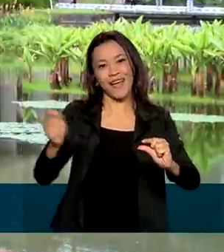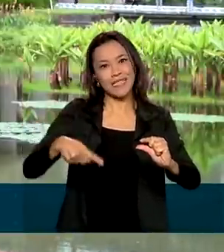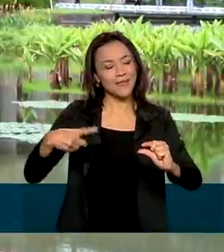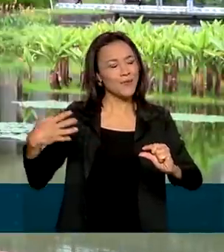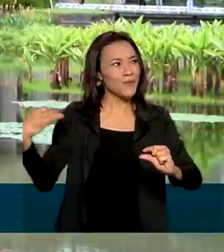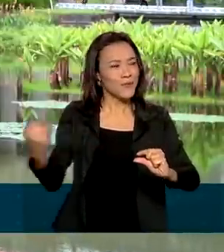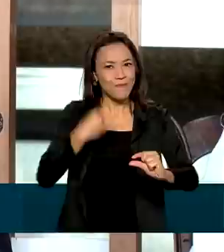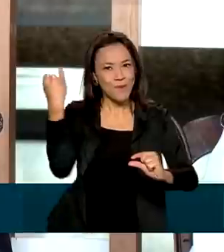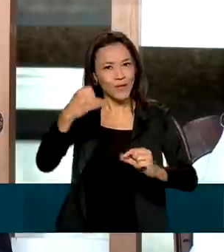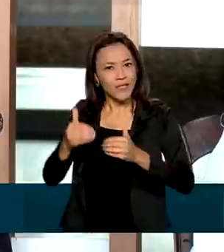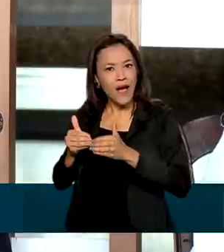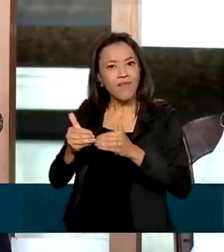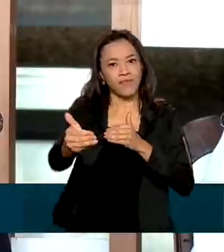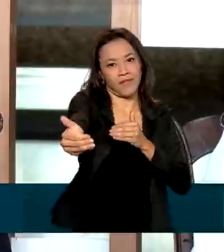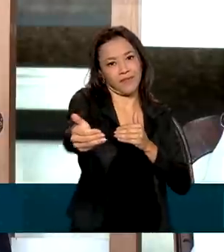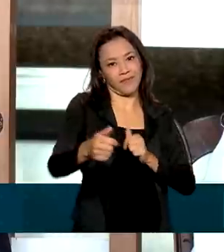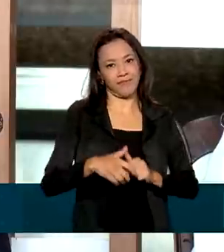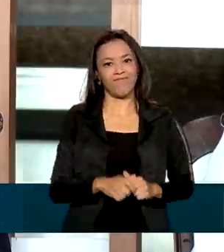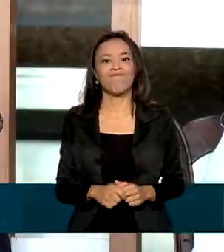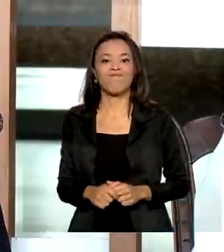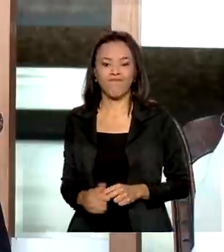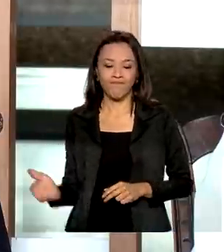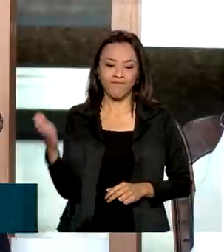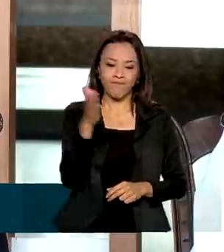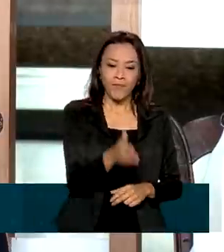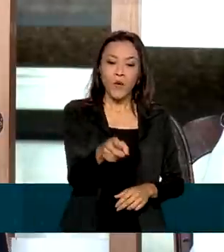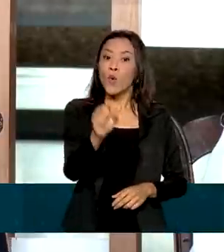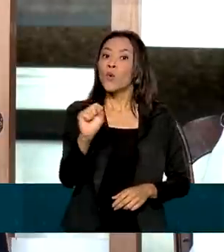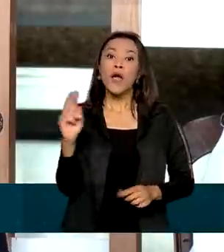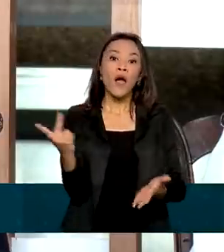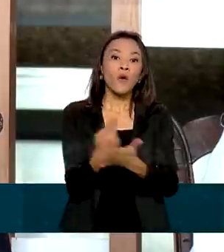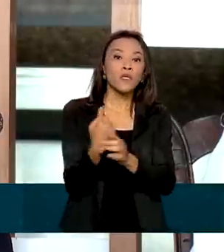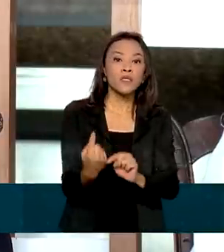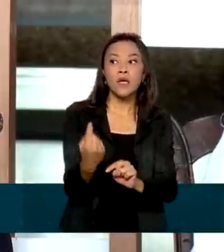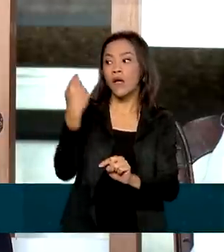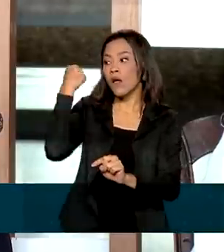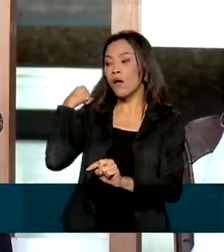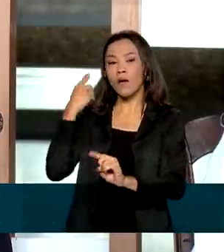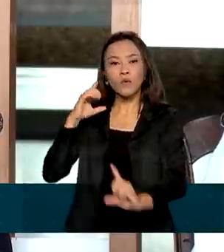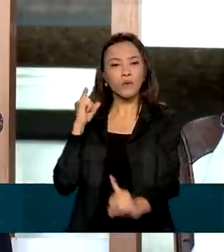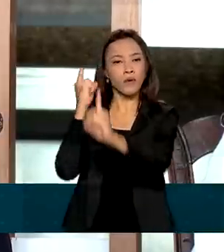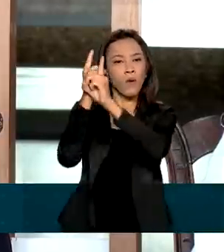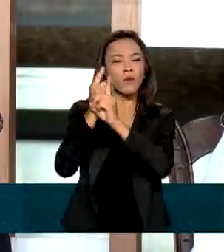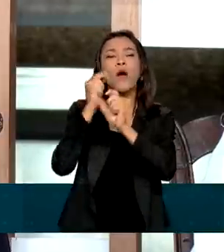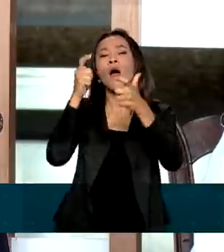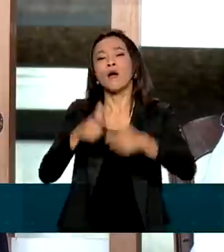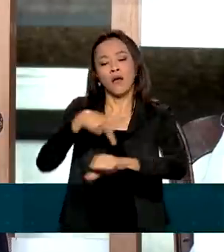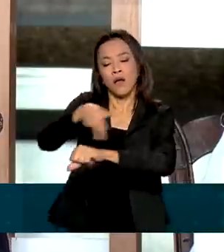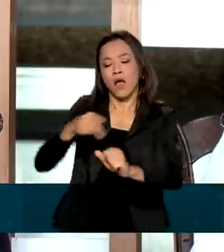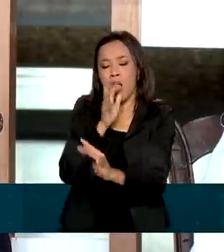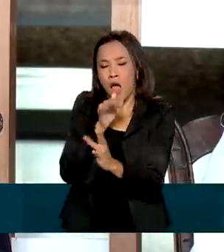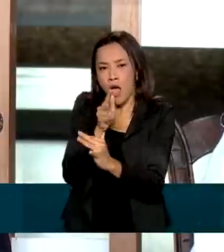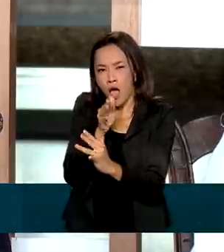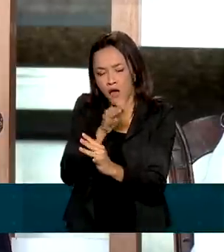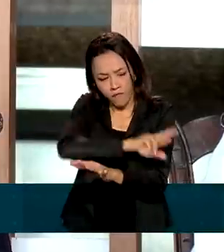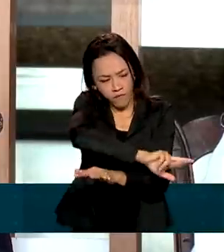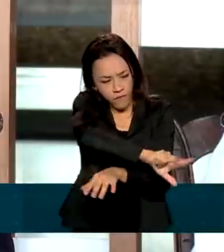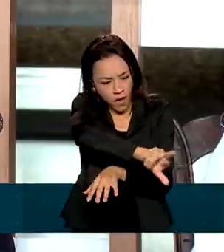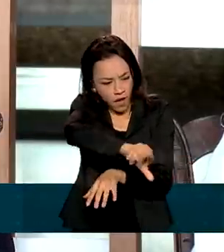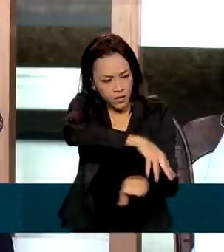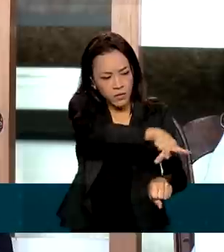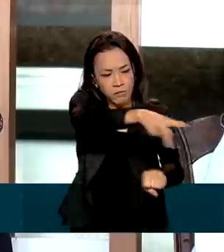importante avanço. O que tivemos em Glasgow foi o acordo possível para que todos os países, grandes e pequenos,